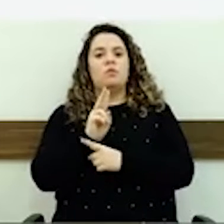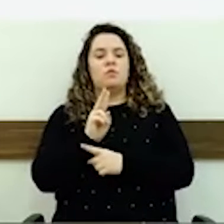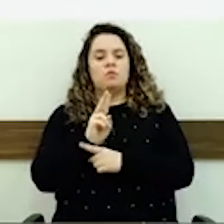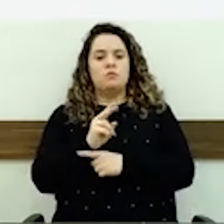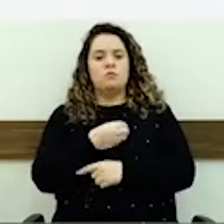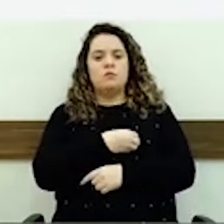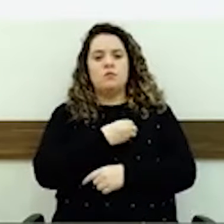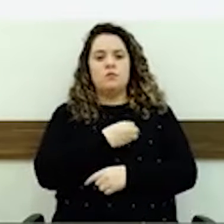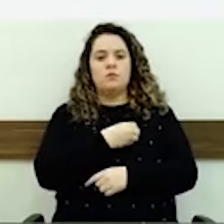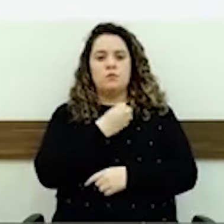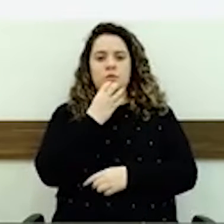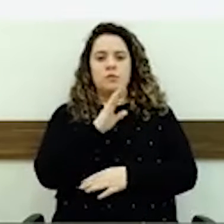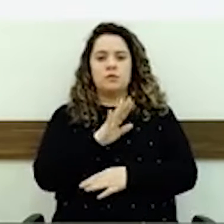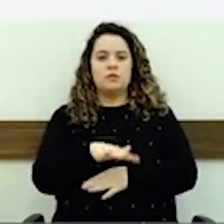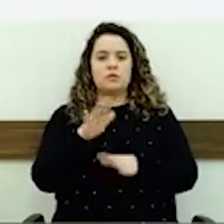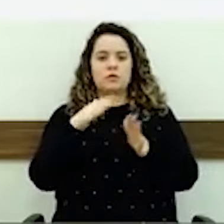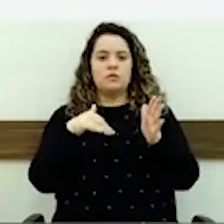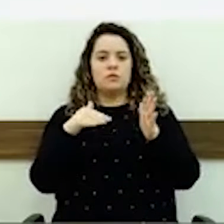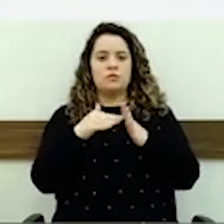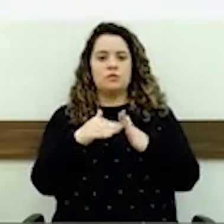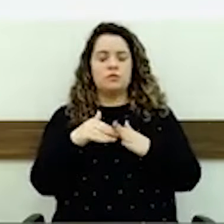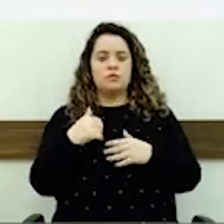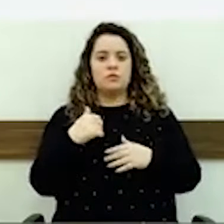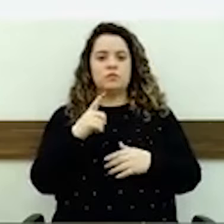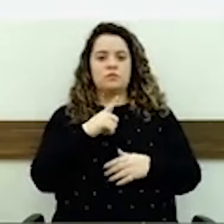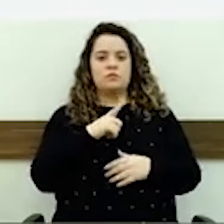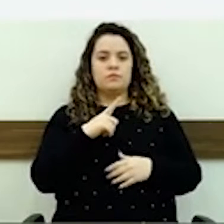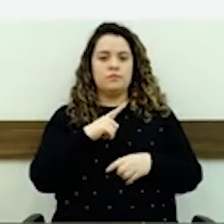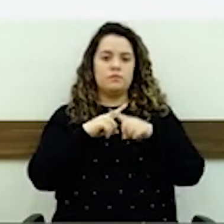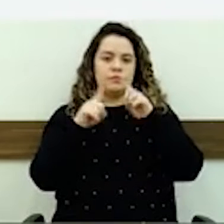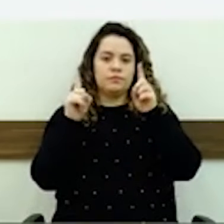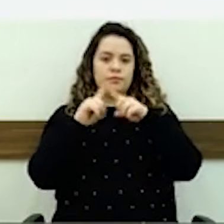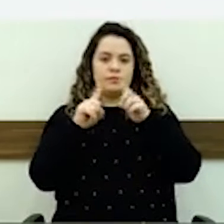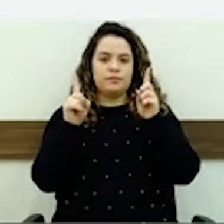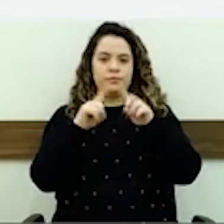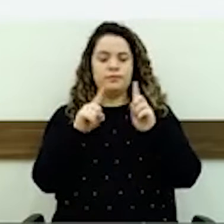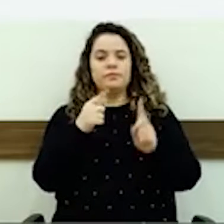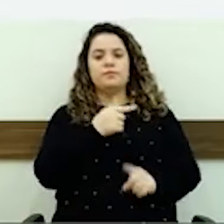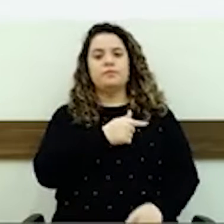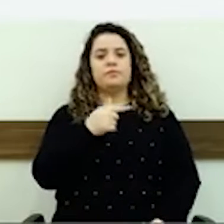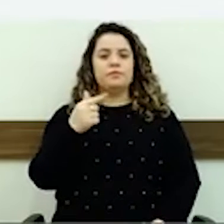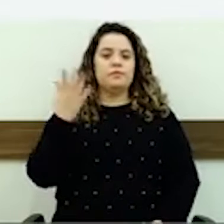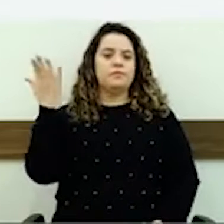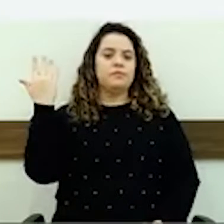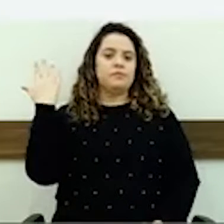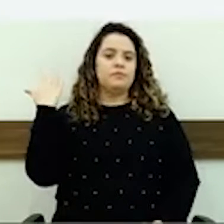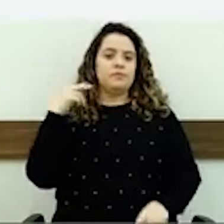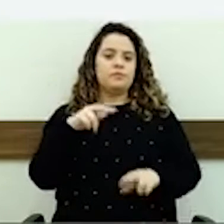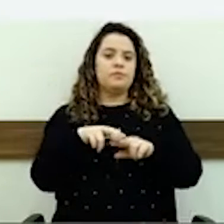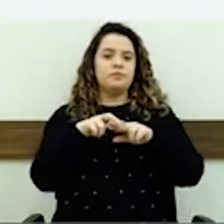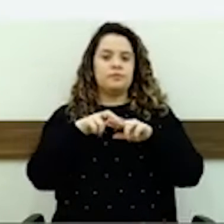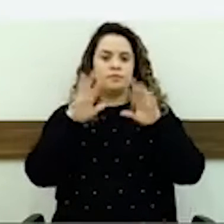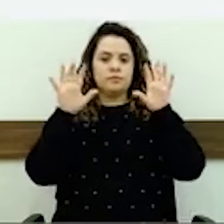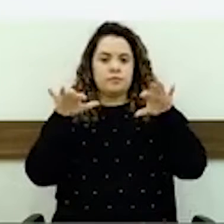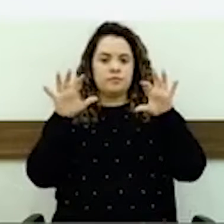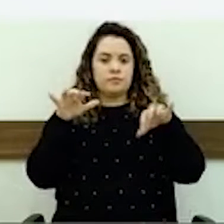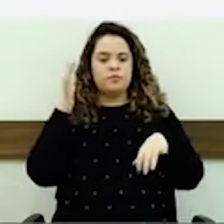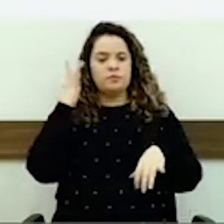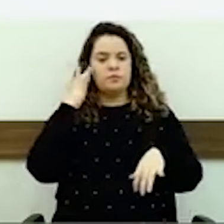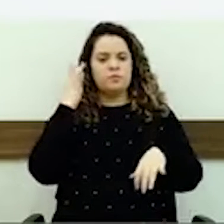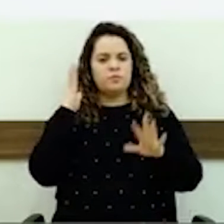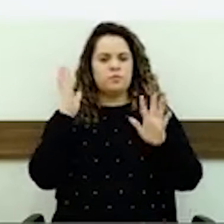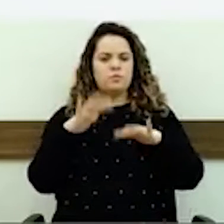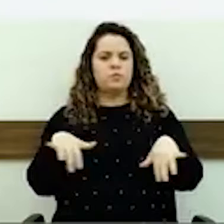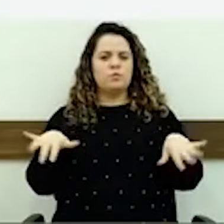tarde a todos. Eu recebi muita reclamação durante a semana passada, por causa da chuva, acho que todo mundo aqui recebeu, Então, hoje eu saí